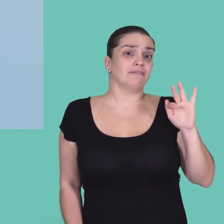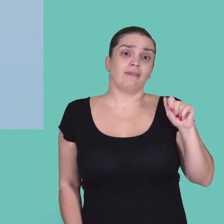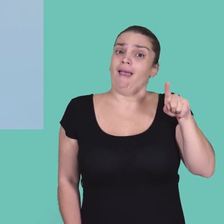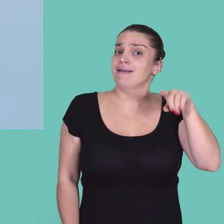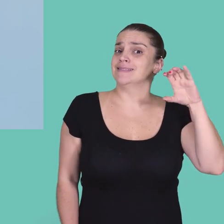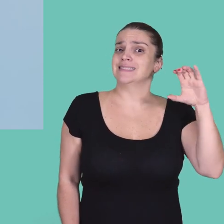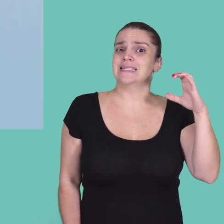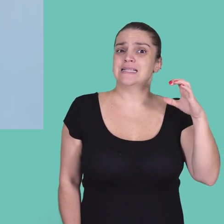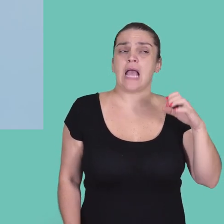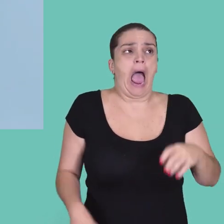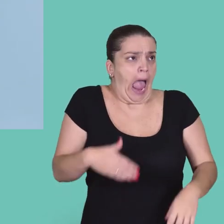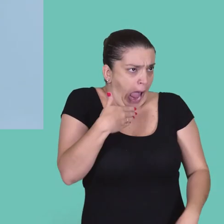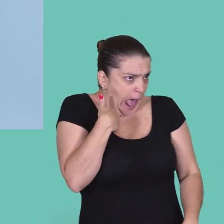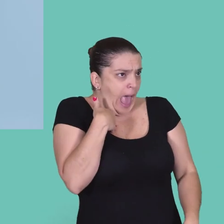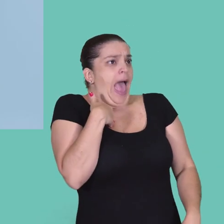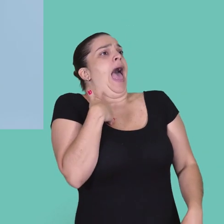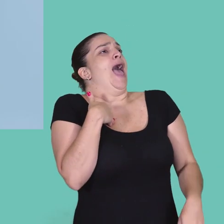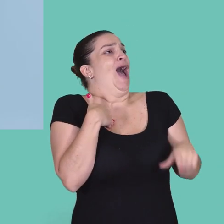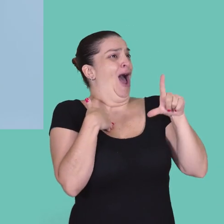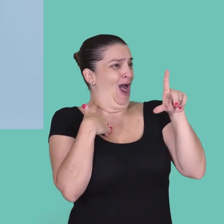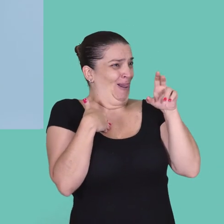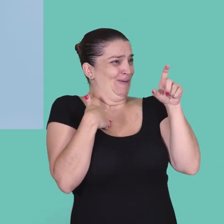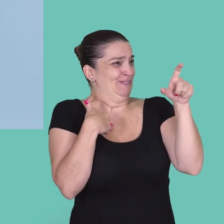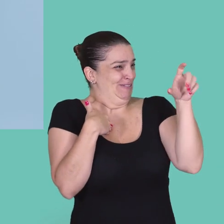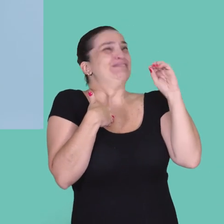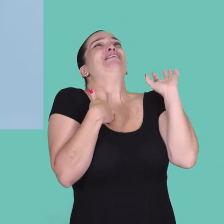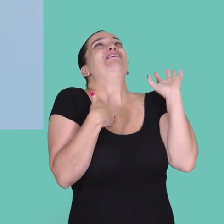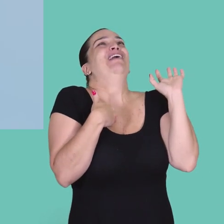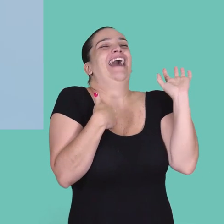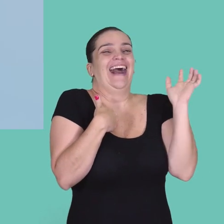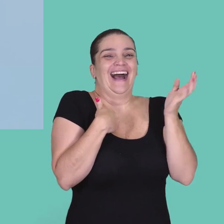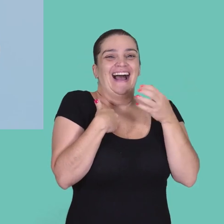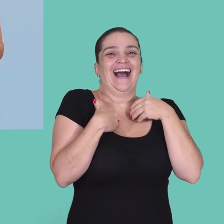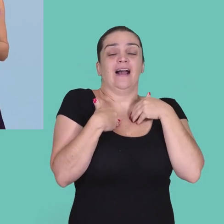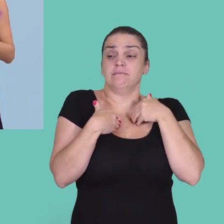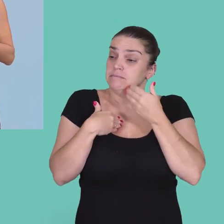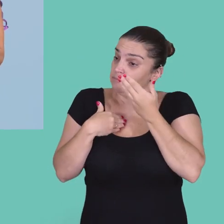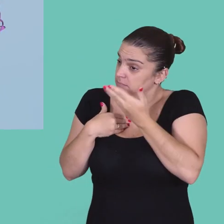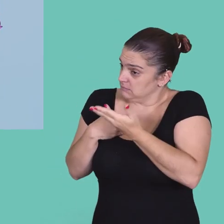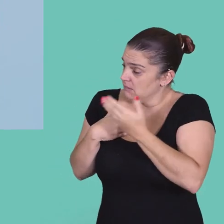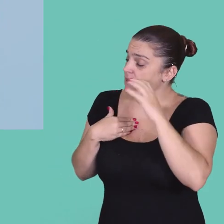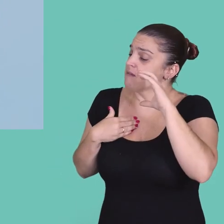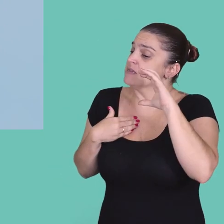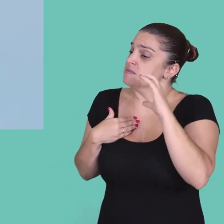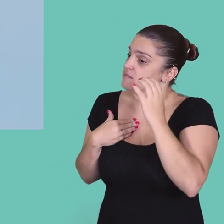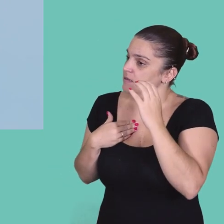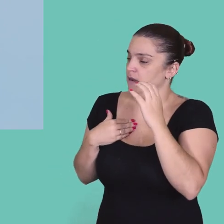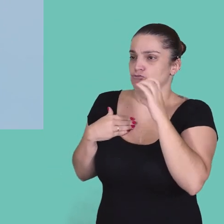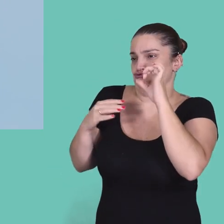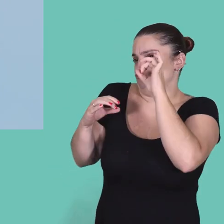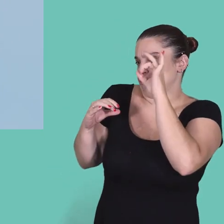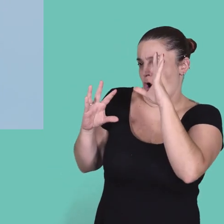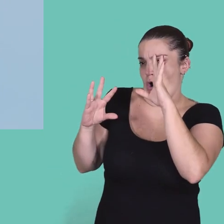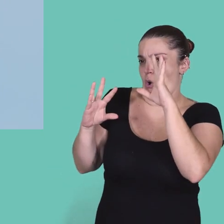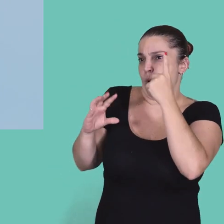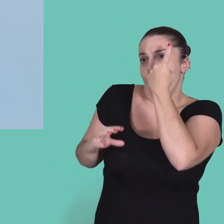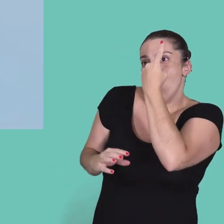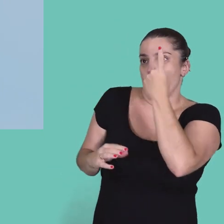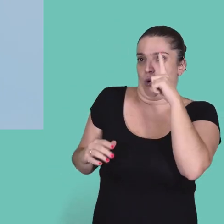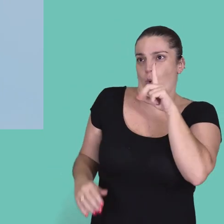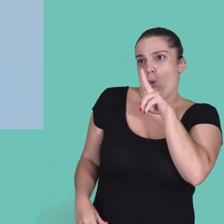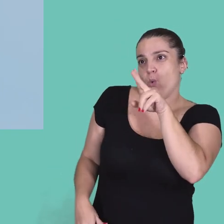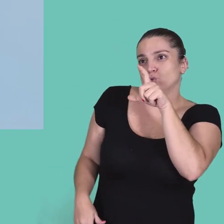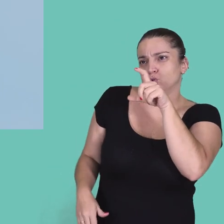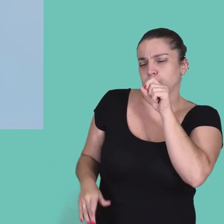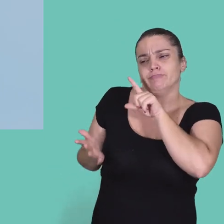ciência pura. Então, cristalografia é luxo, luxo! Pois é, mas a ciência, obviamente, não se resume somente